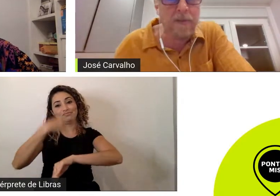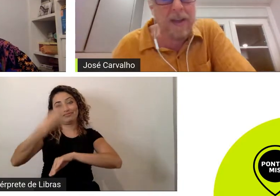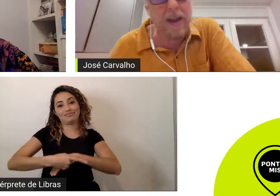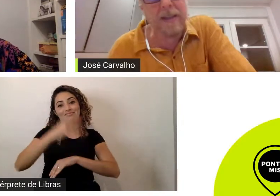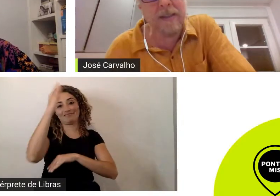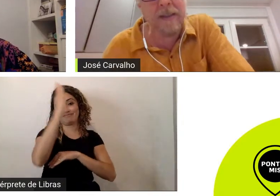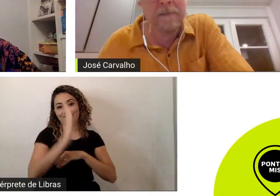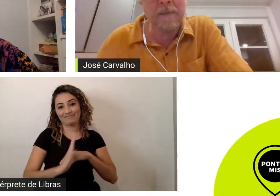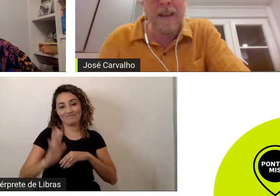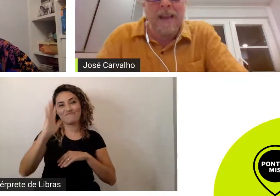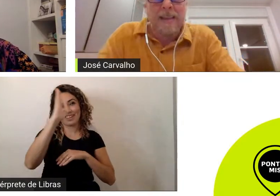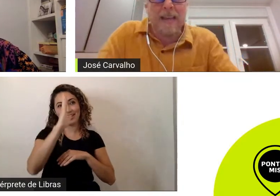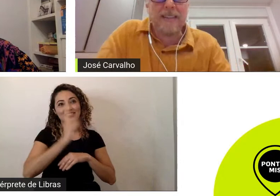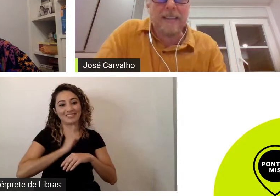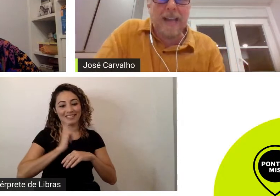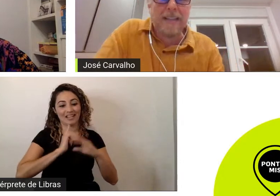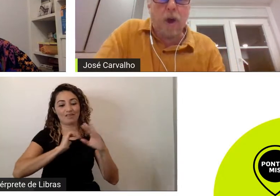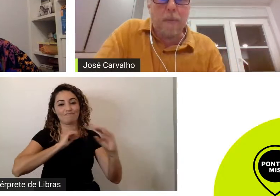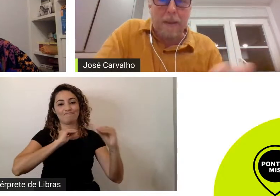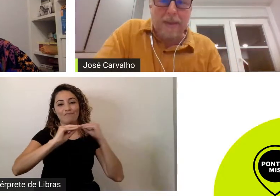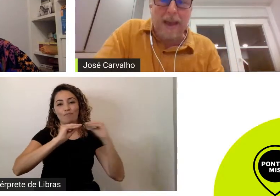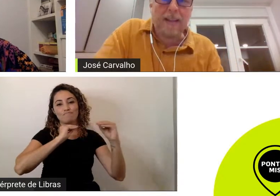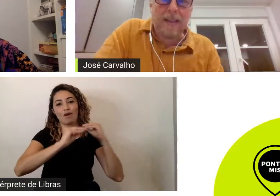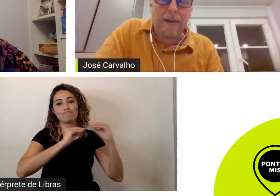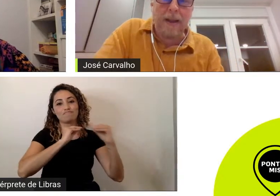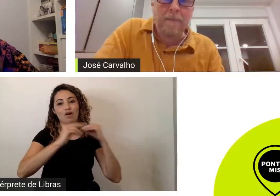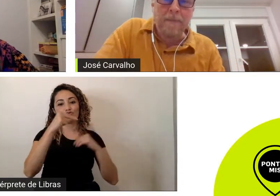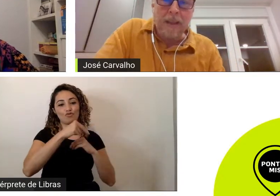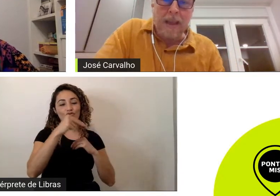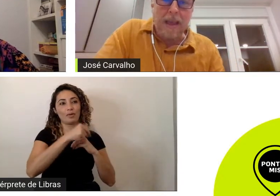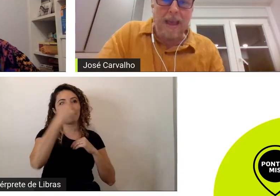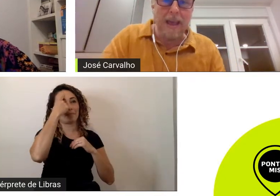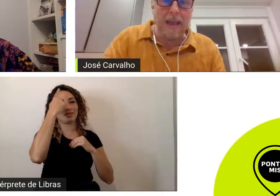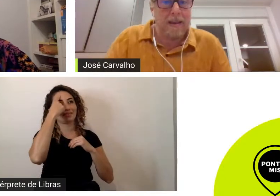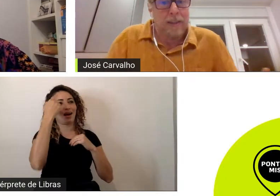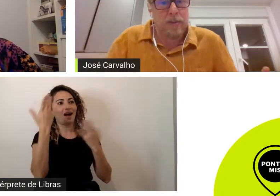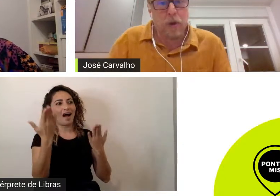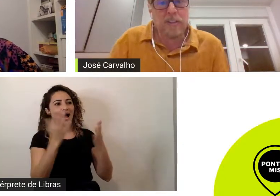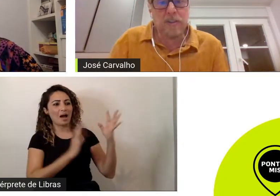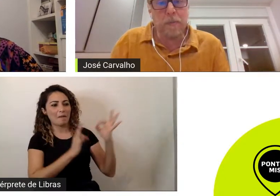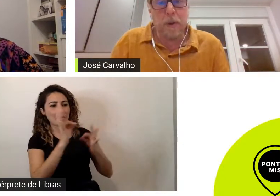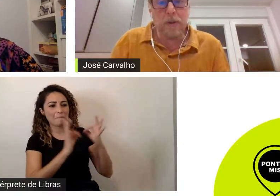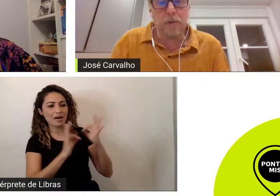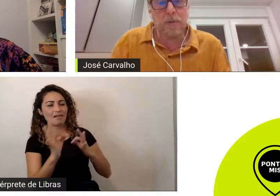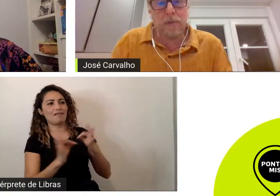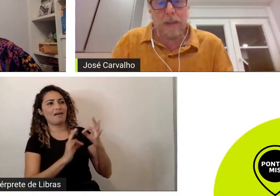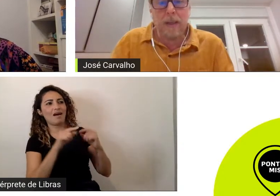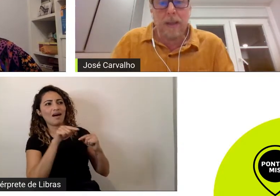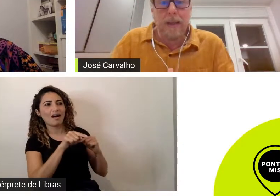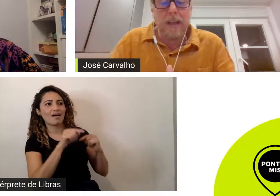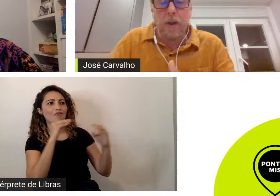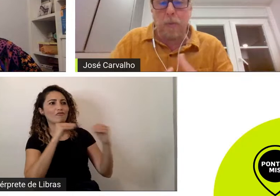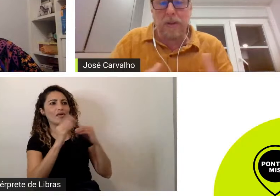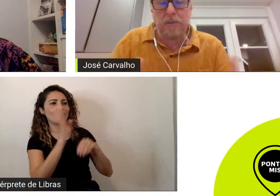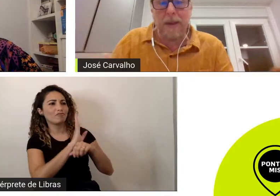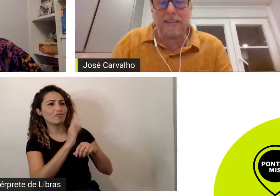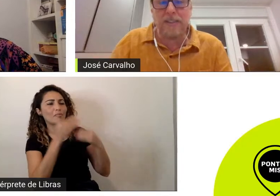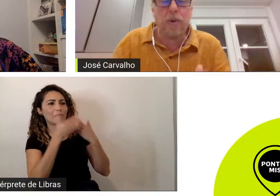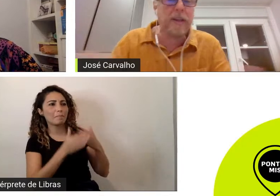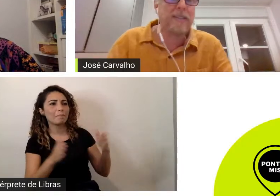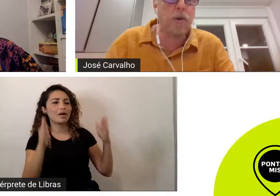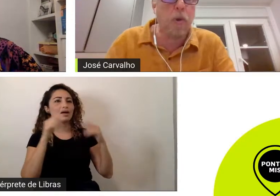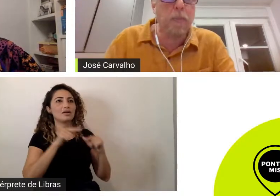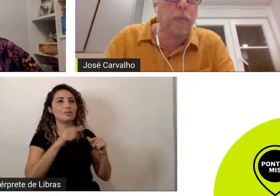muita telenovela ainda que essa ideia da obra aberta não é trouxe um produto que criou uma